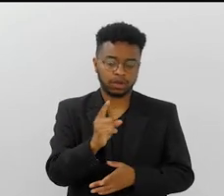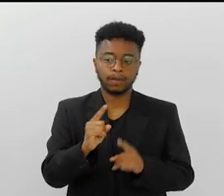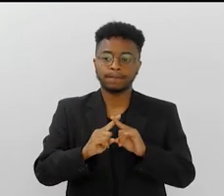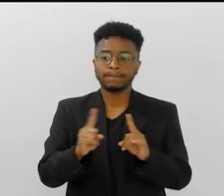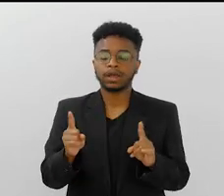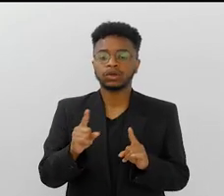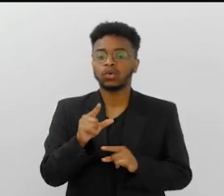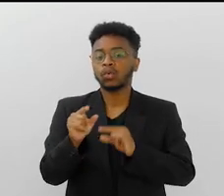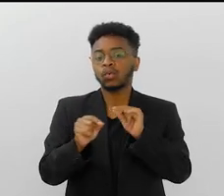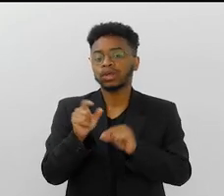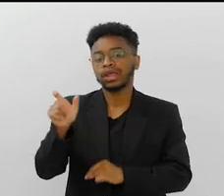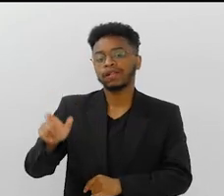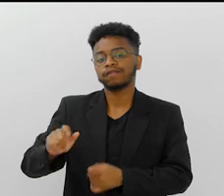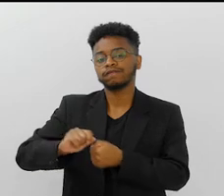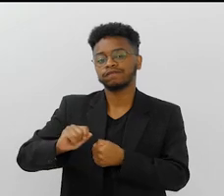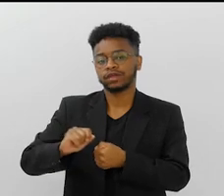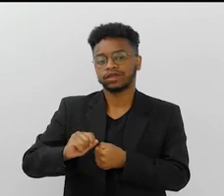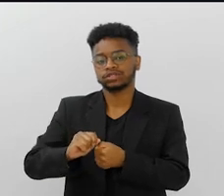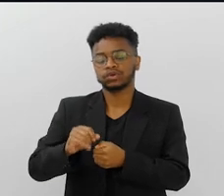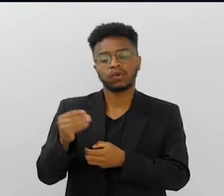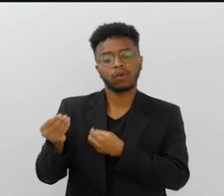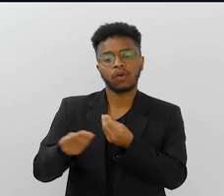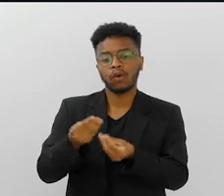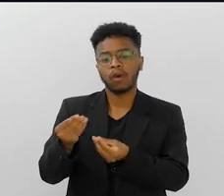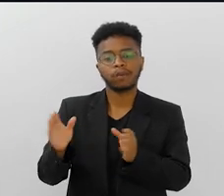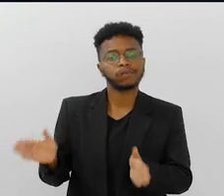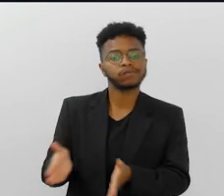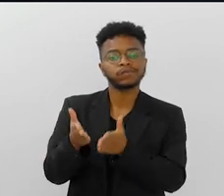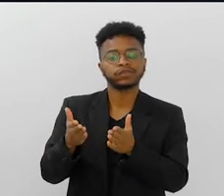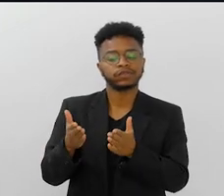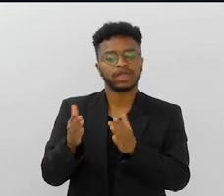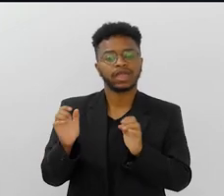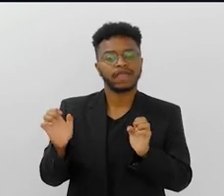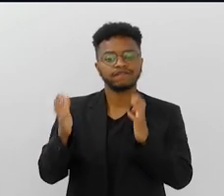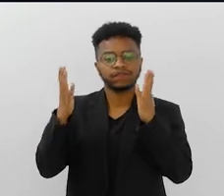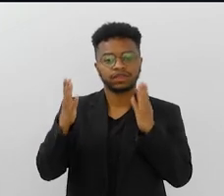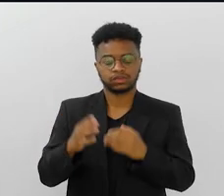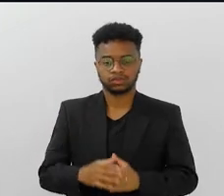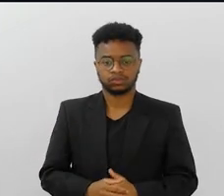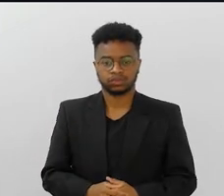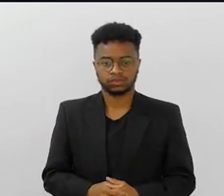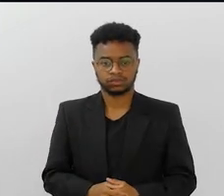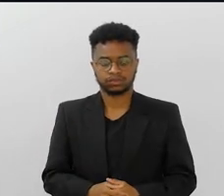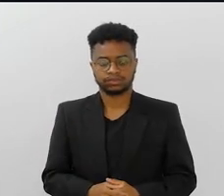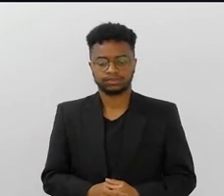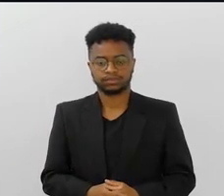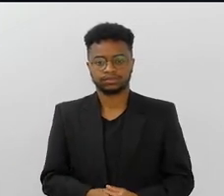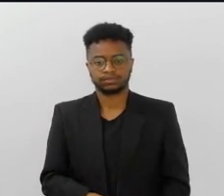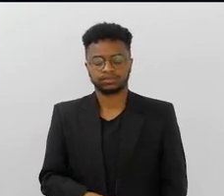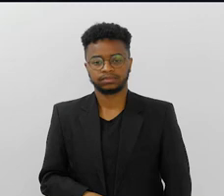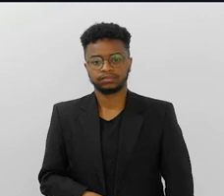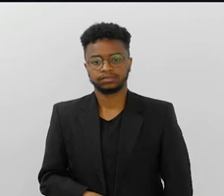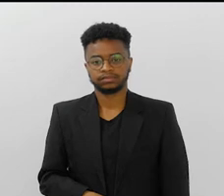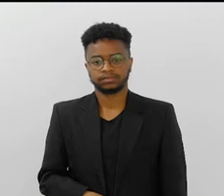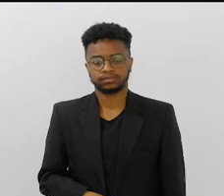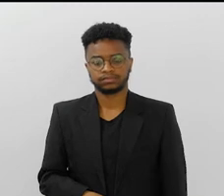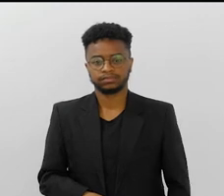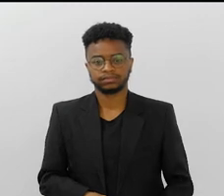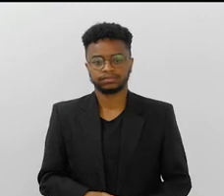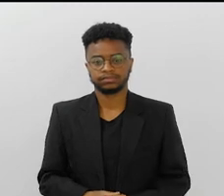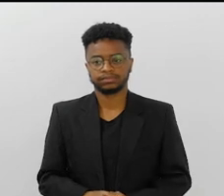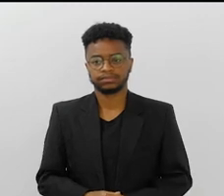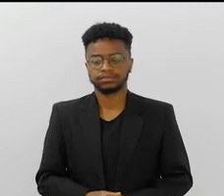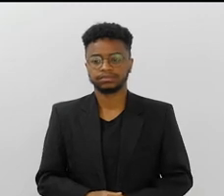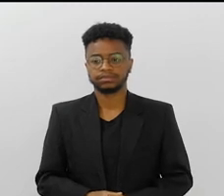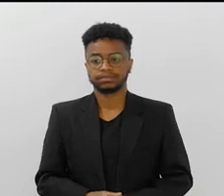foram as grandes contribuições que o João promove para a festa ali, exatamente para o Marquês de Sapucaí. É, o